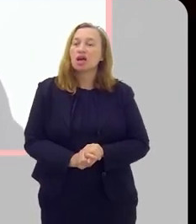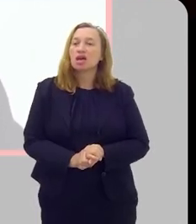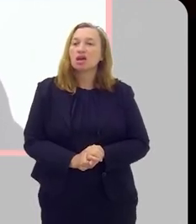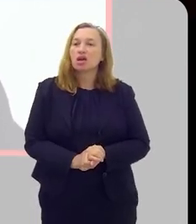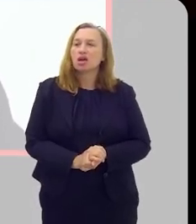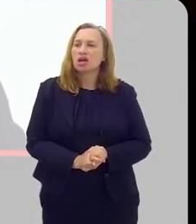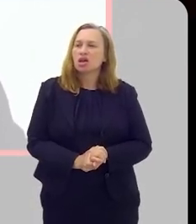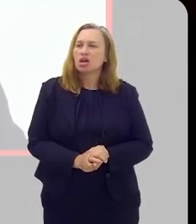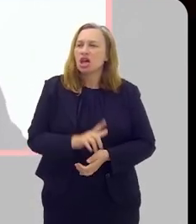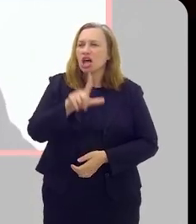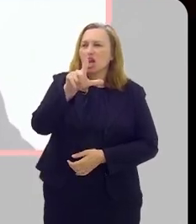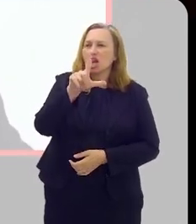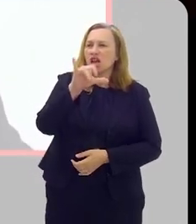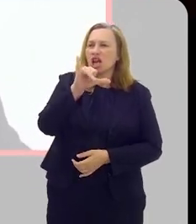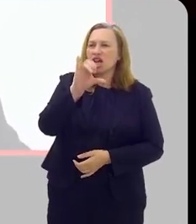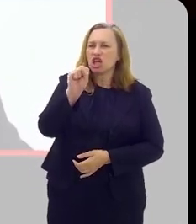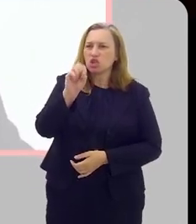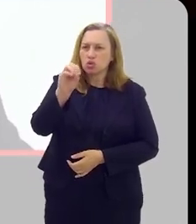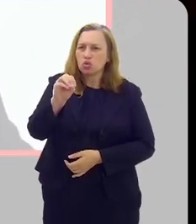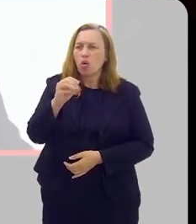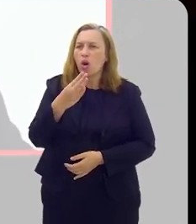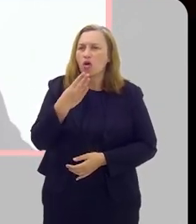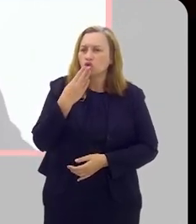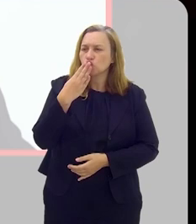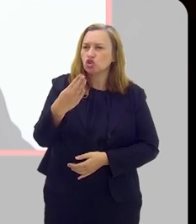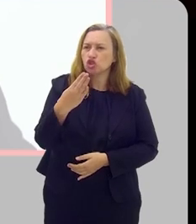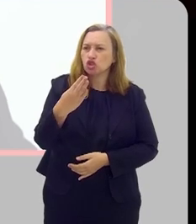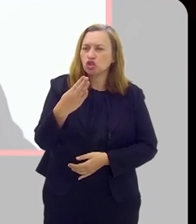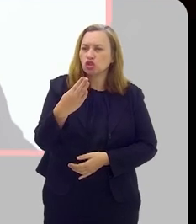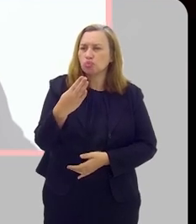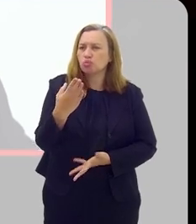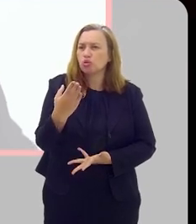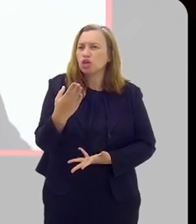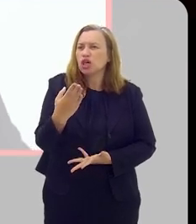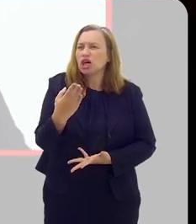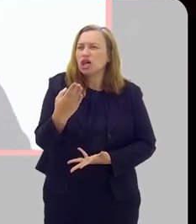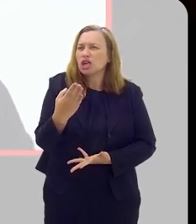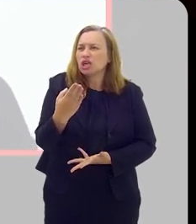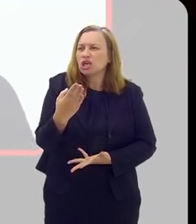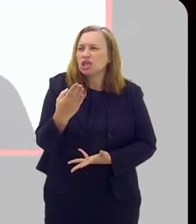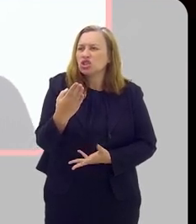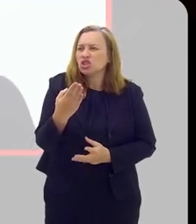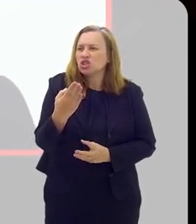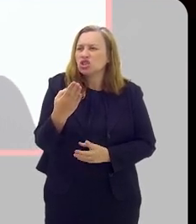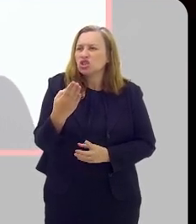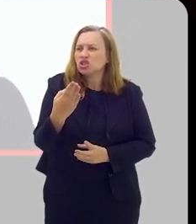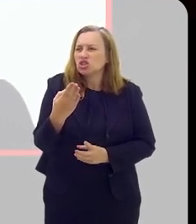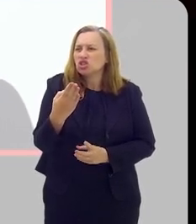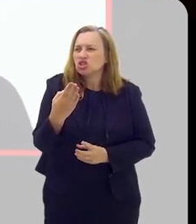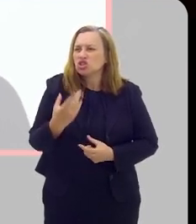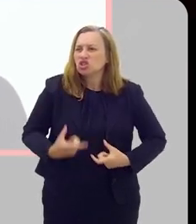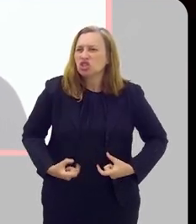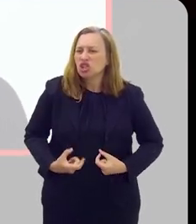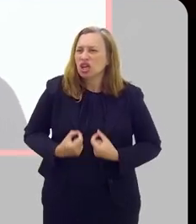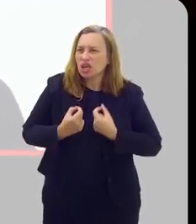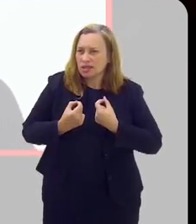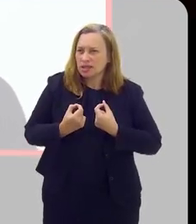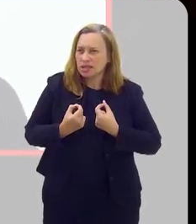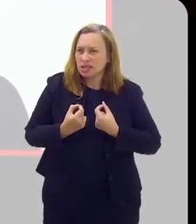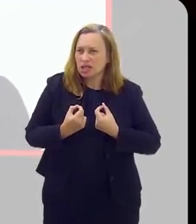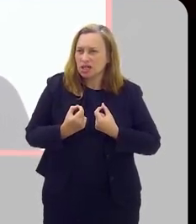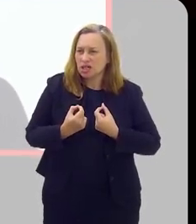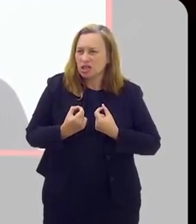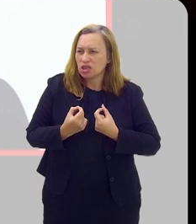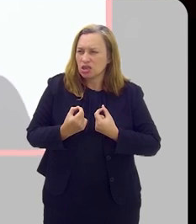classificação de glison. Glison é o tipo estológico, ou seja, o tipo de agressividade do tumor. Isso